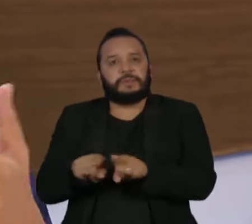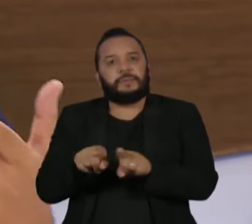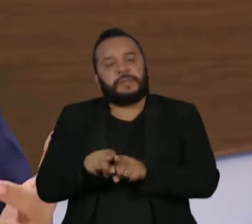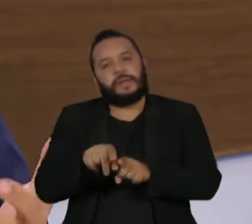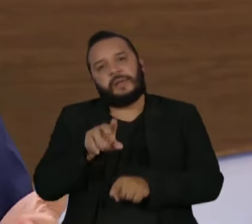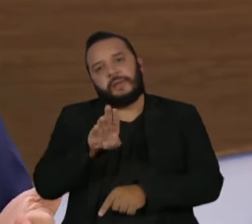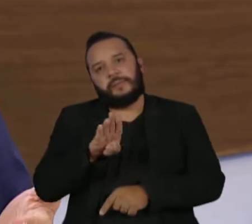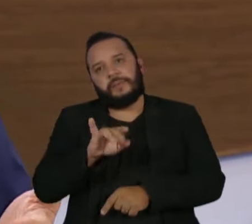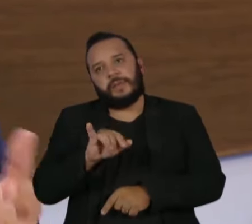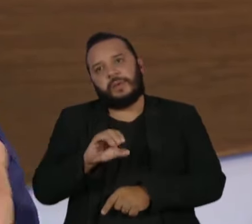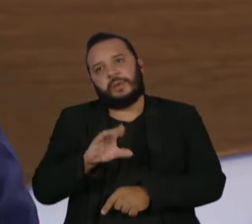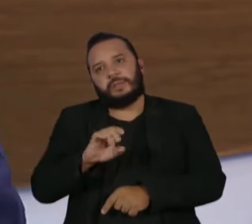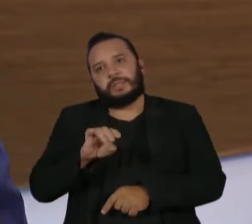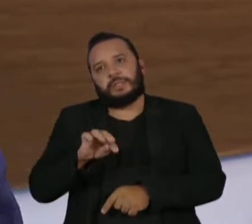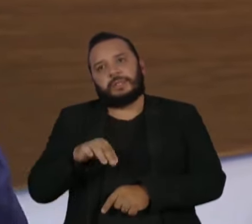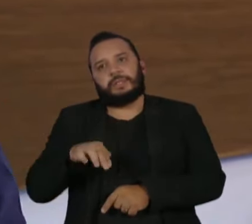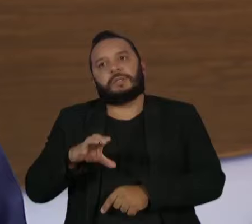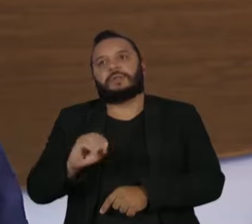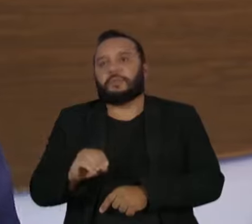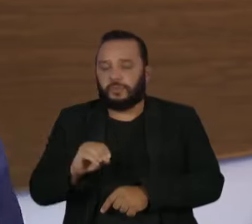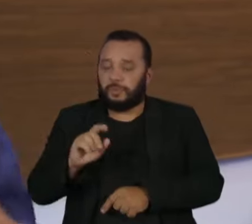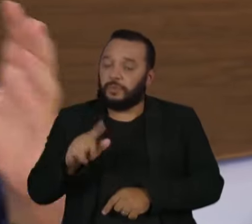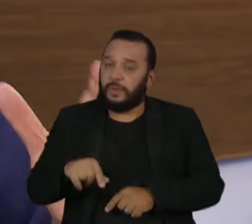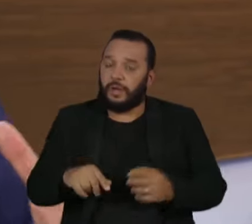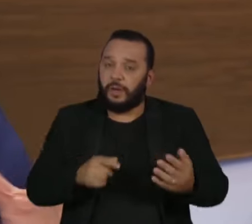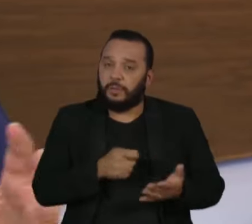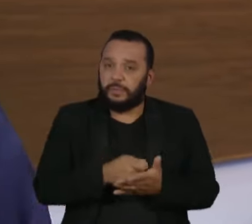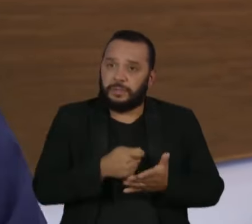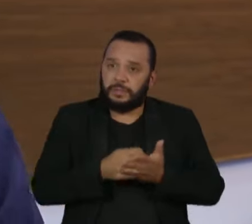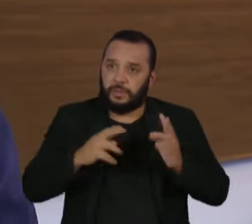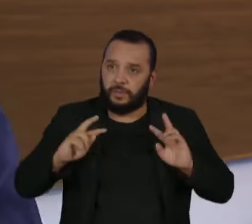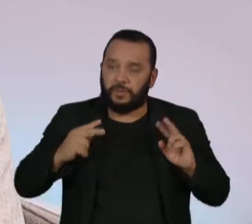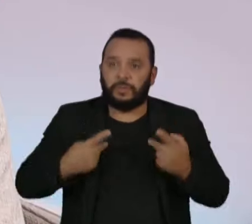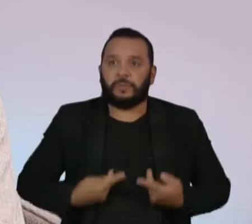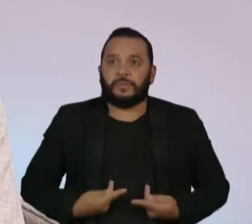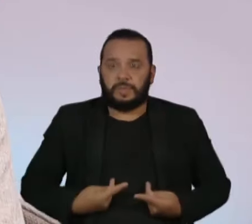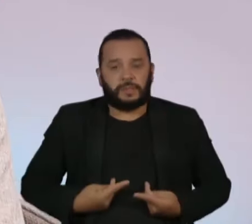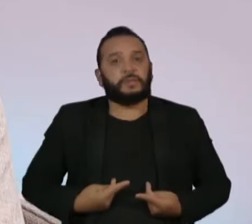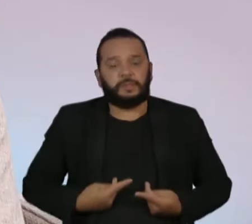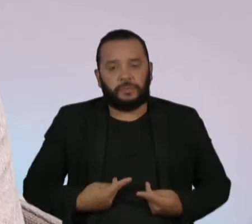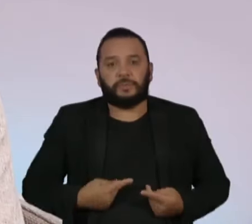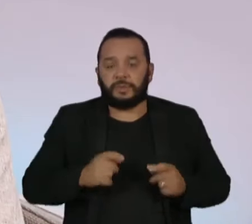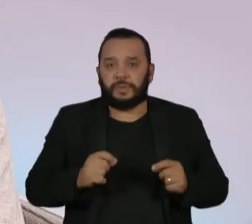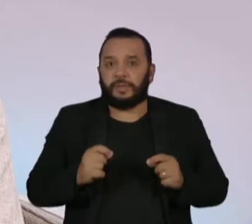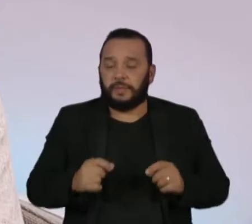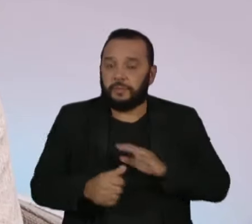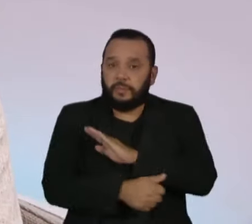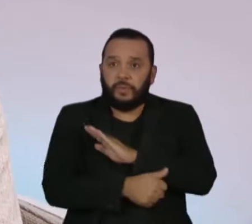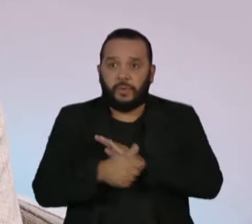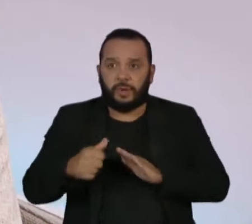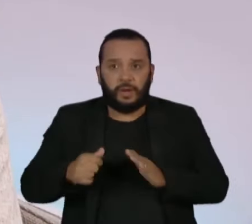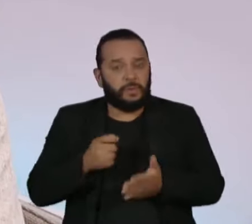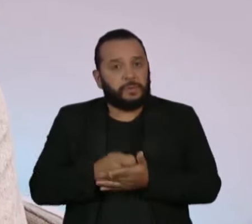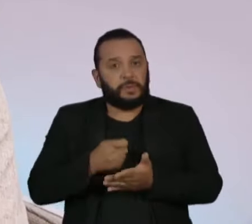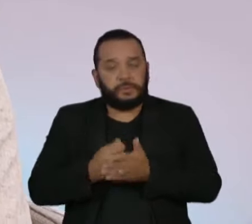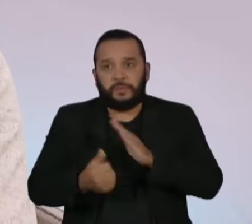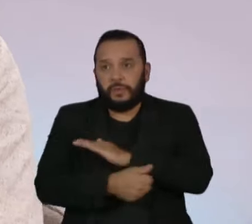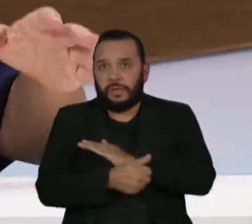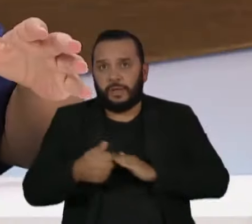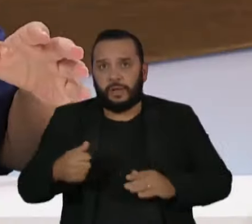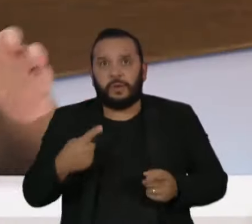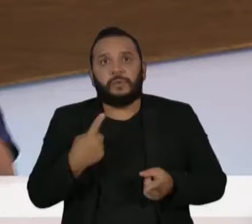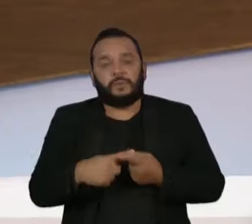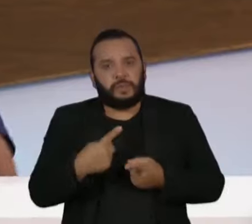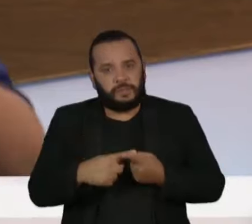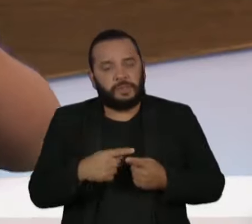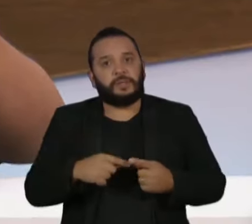obrigação moral da humanidade, já que a gente vai enxergar a vida como algo realmente especial e que, aparentemente, até onde a gente sabe, isso